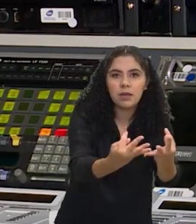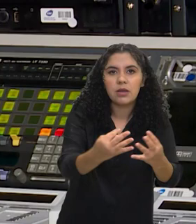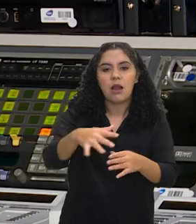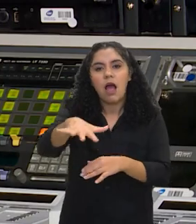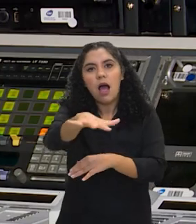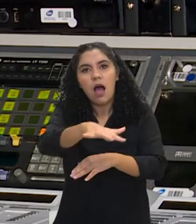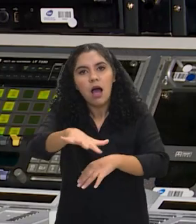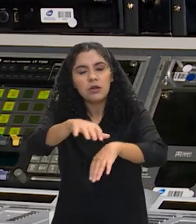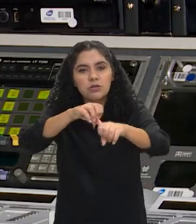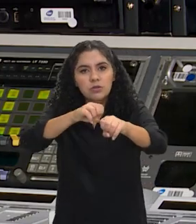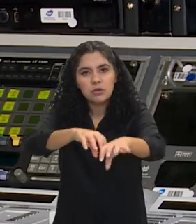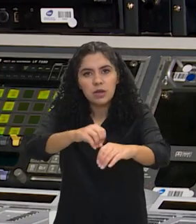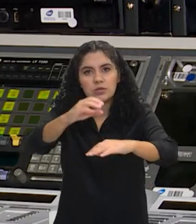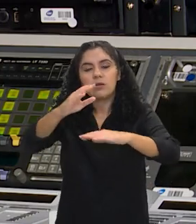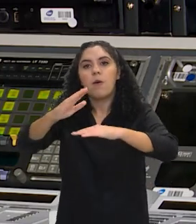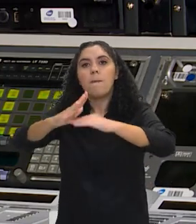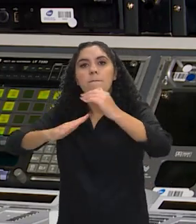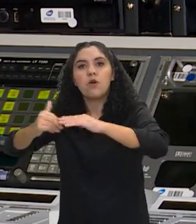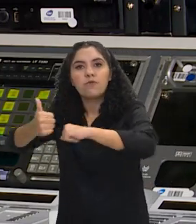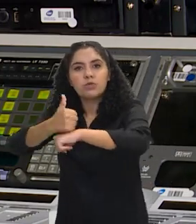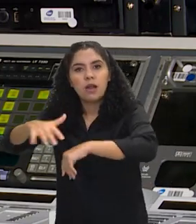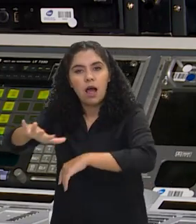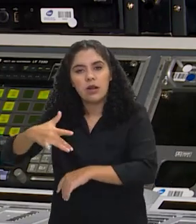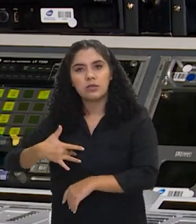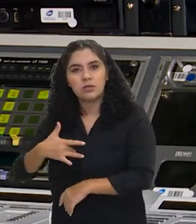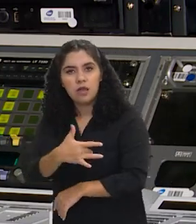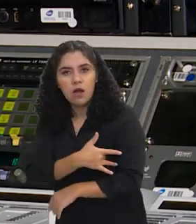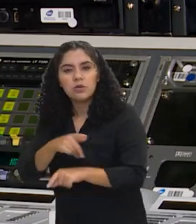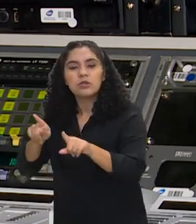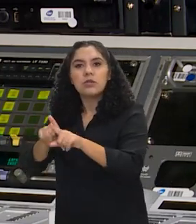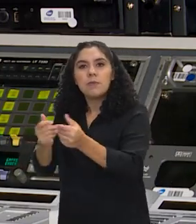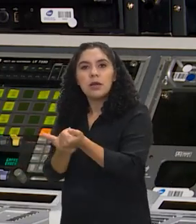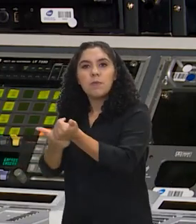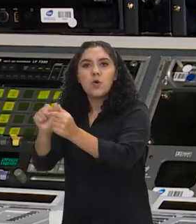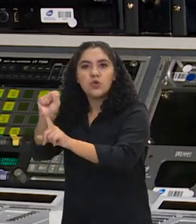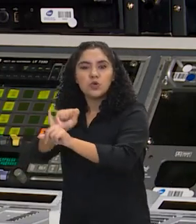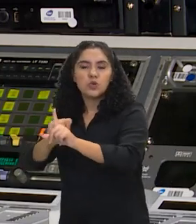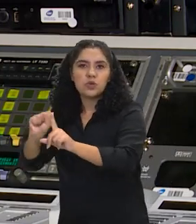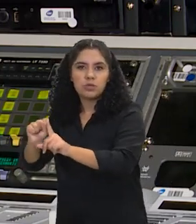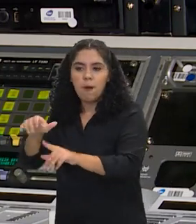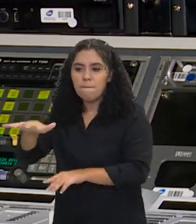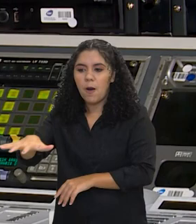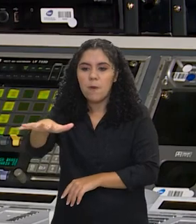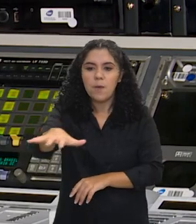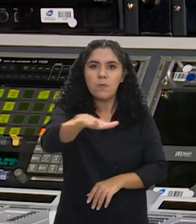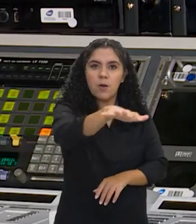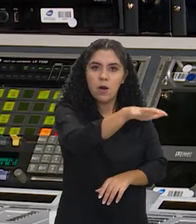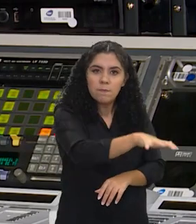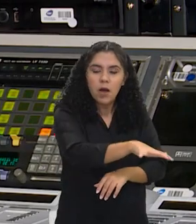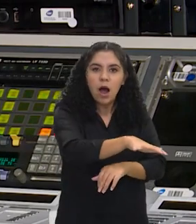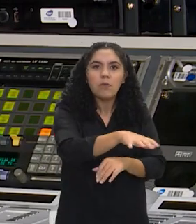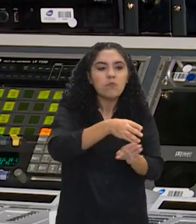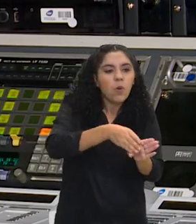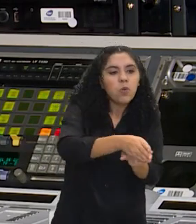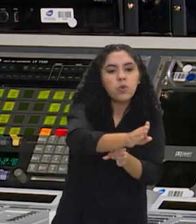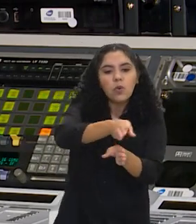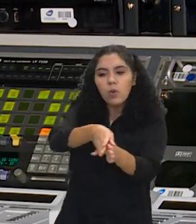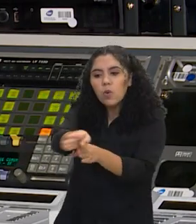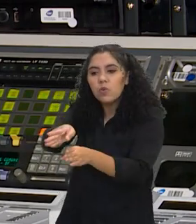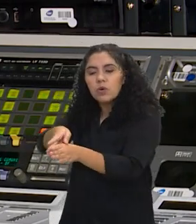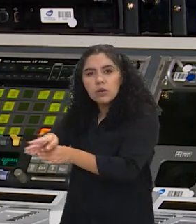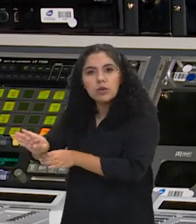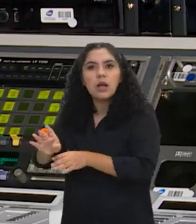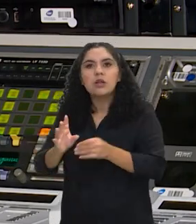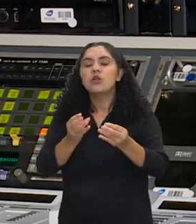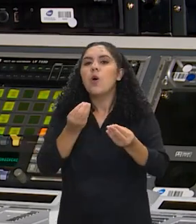orientar educadores, orientar profissionais de saúde e profissionais de assistência social, para que a gente possa entender